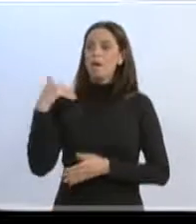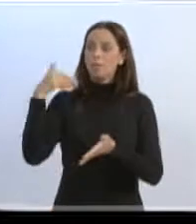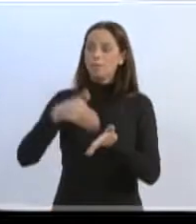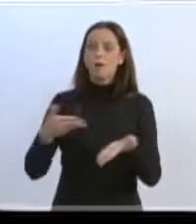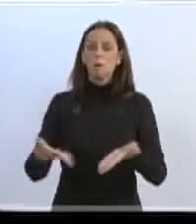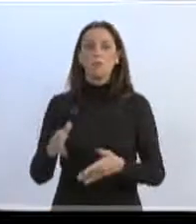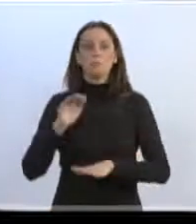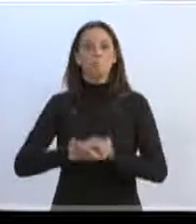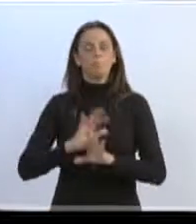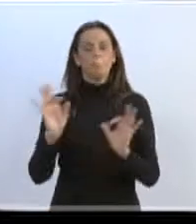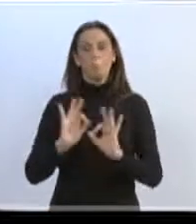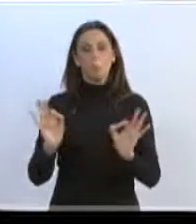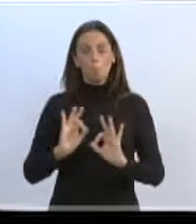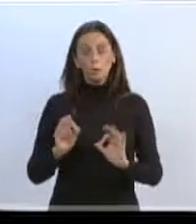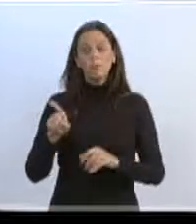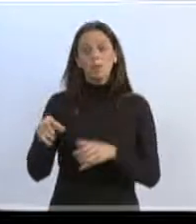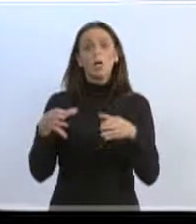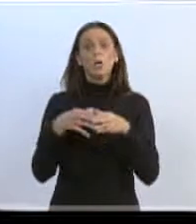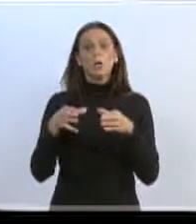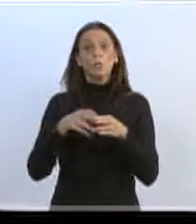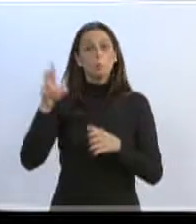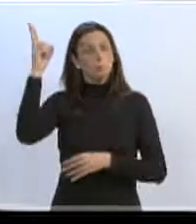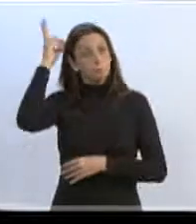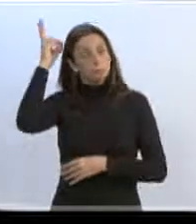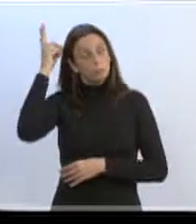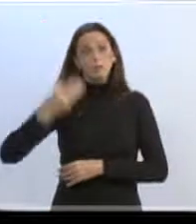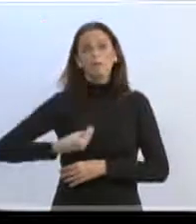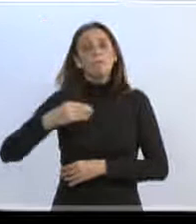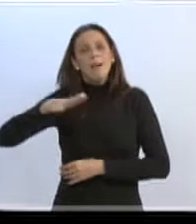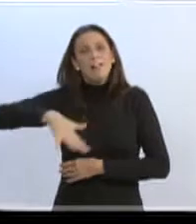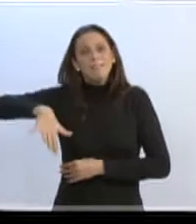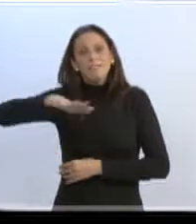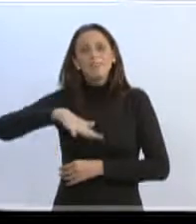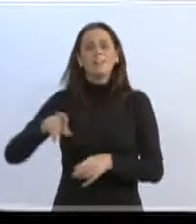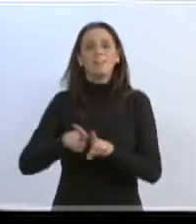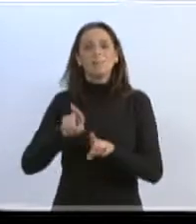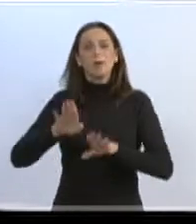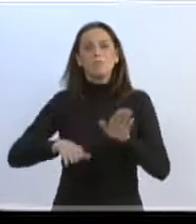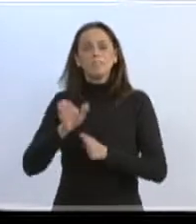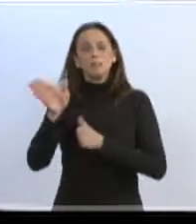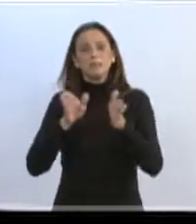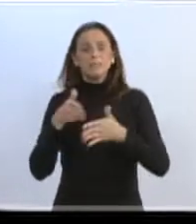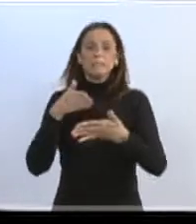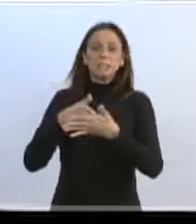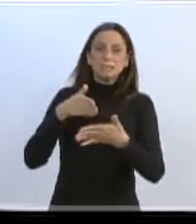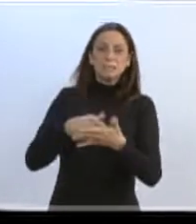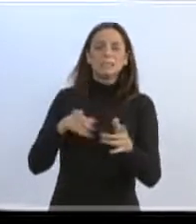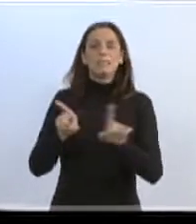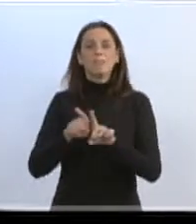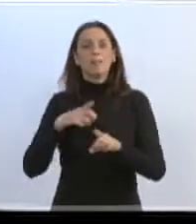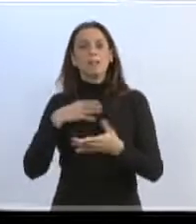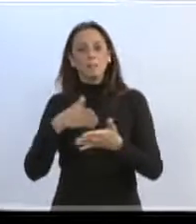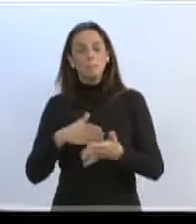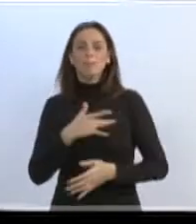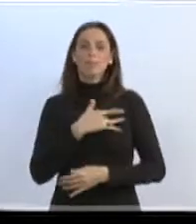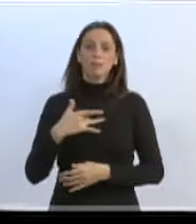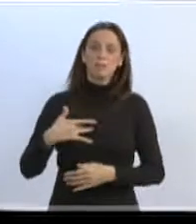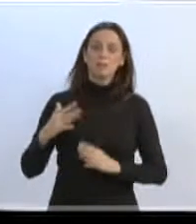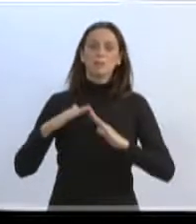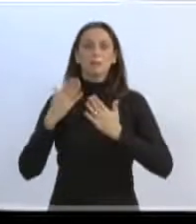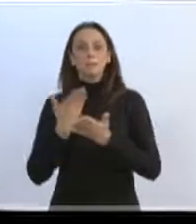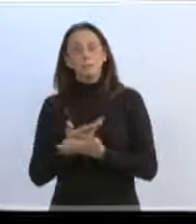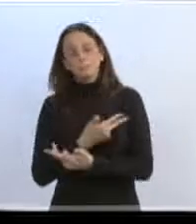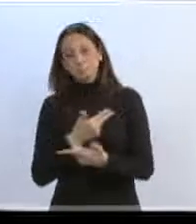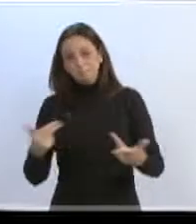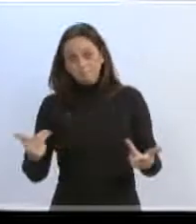indígenas, que lá vivem, com suas estradas, acessos locais onde ficam ilhados, com a barragem funcionando, moradia, saúde, educação, enfim. E como lá